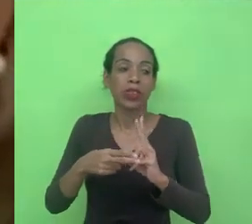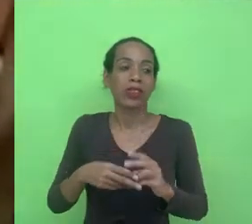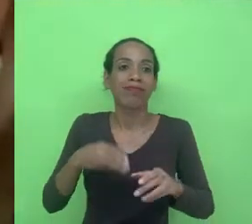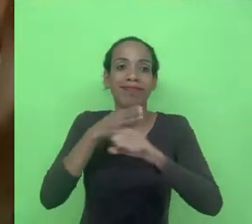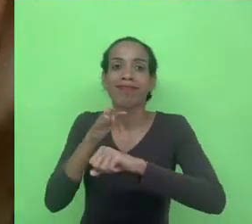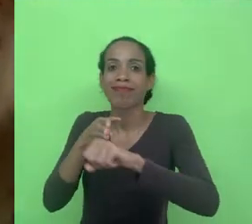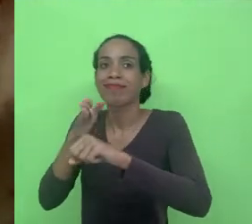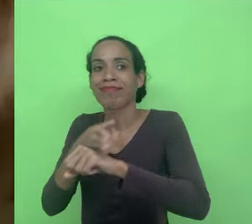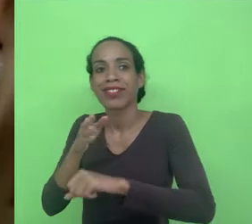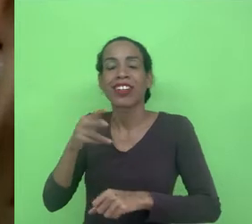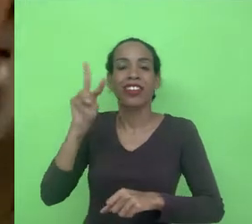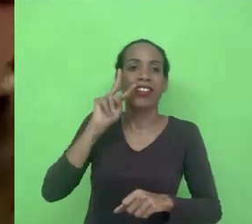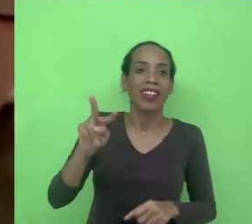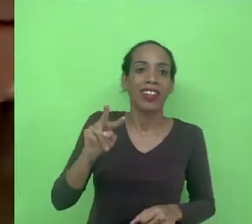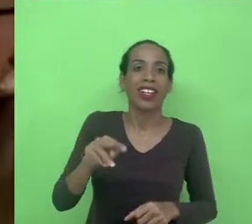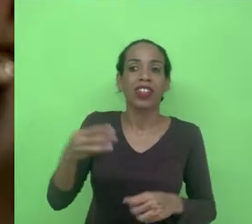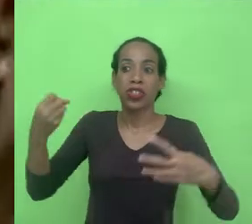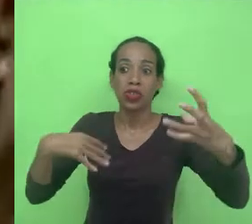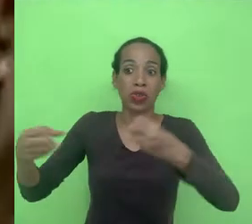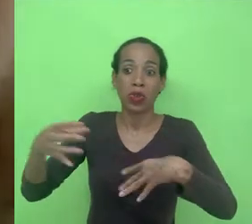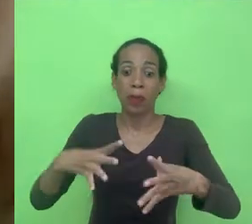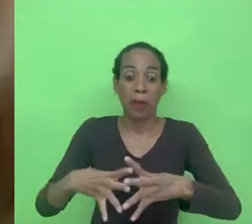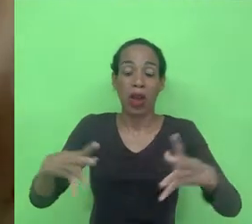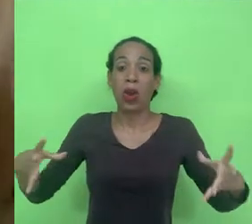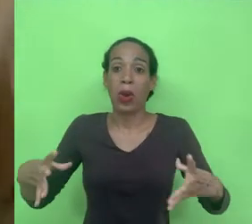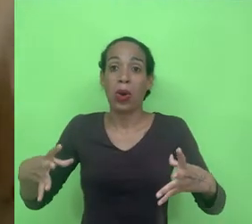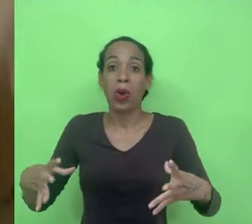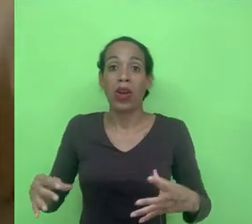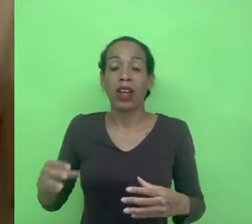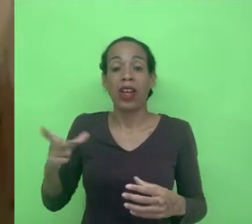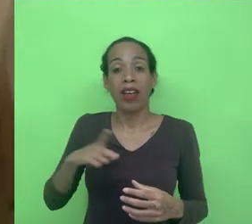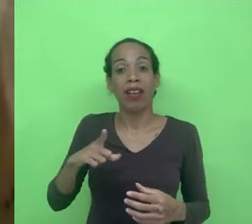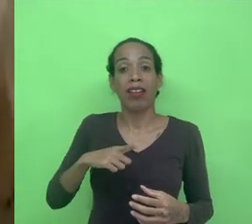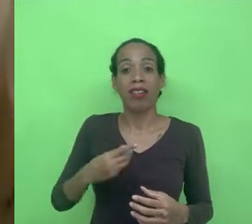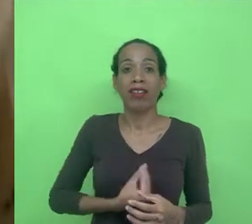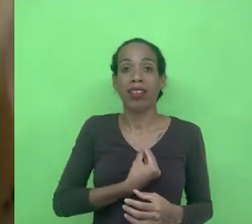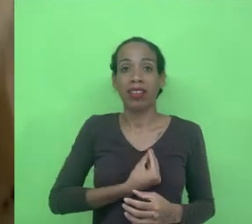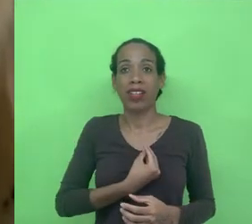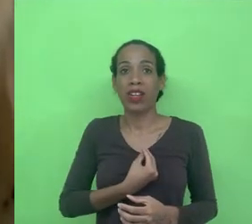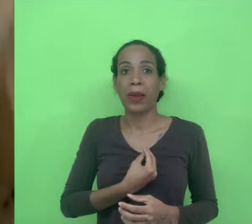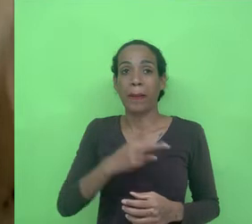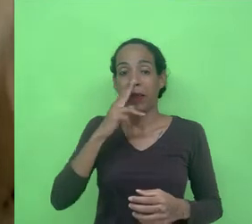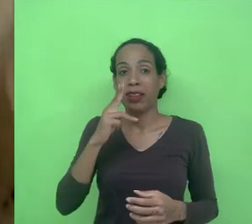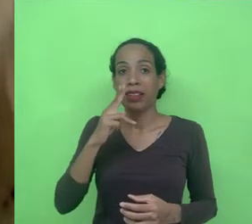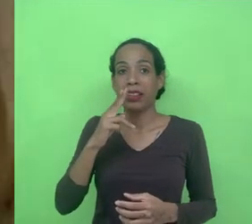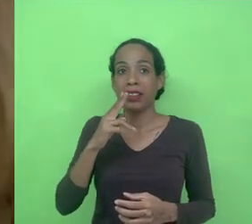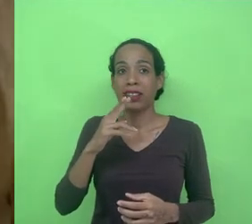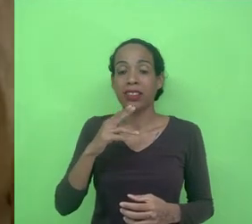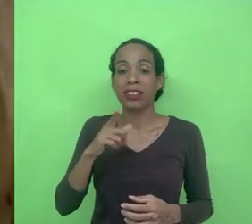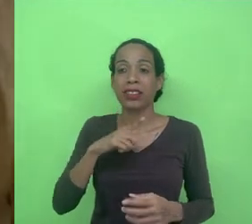dessa inovação maior que eu acho que é hoje a inovação maior eu acho que a gente rompe talvez com algumas questões